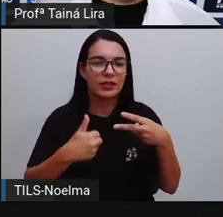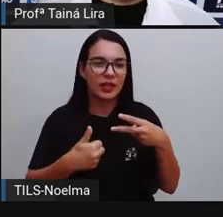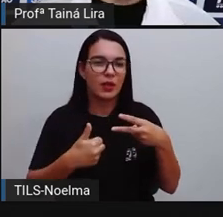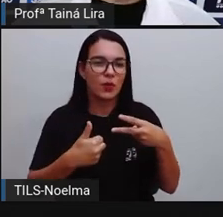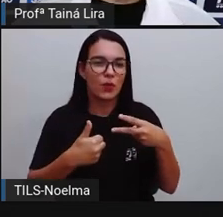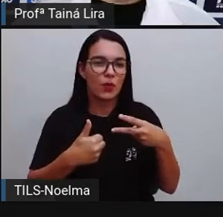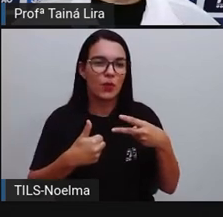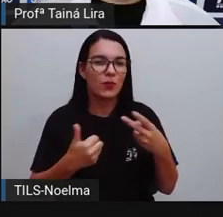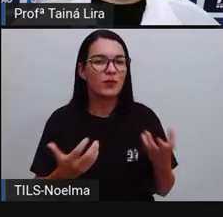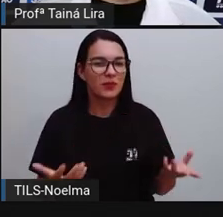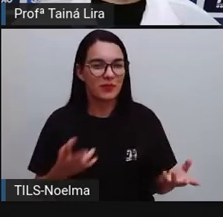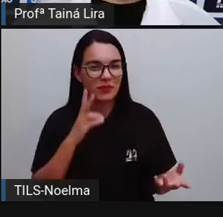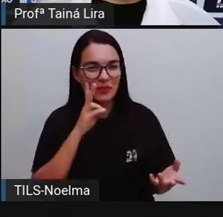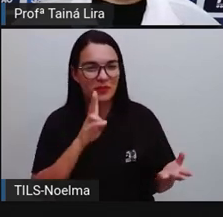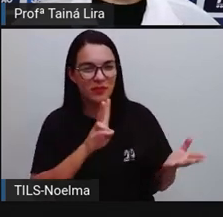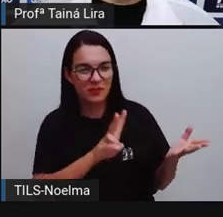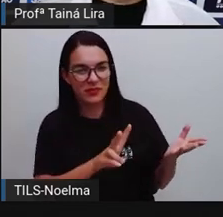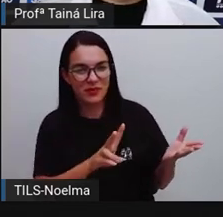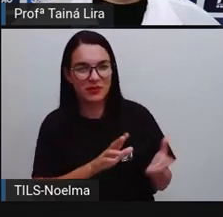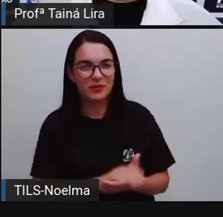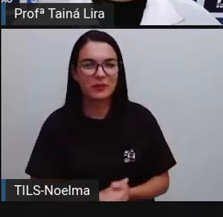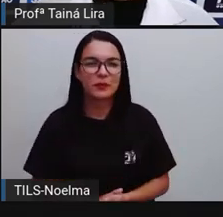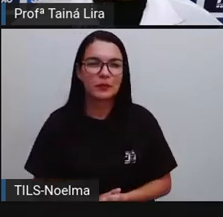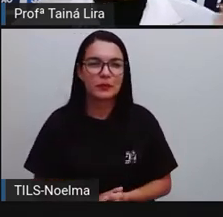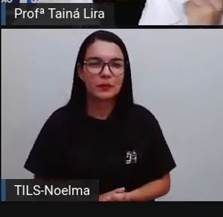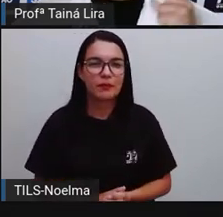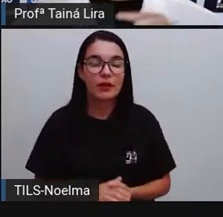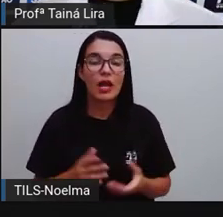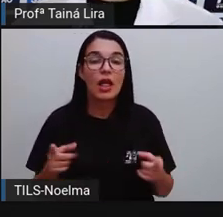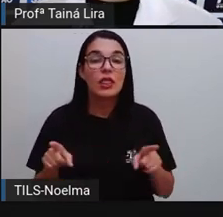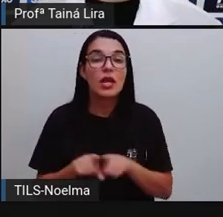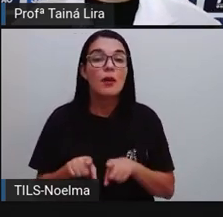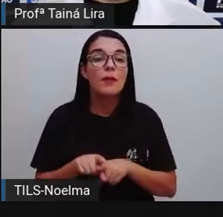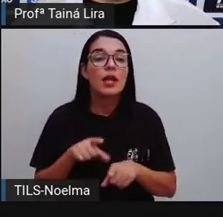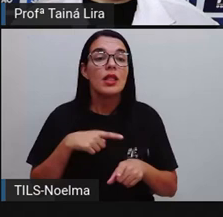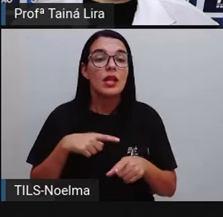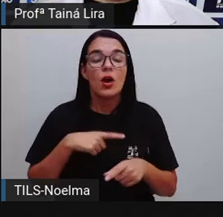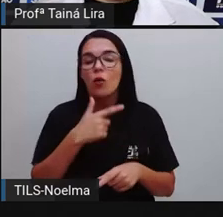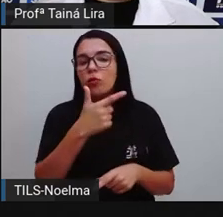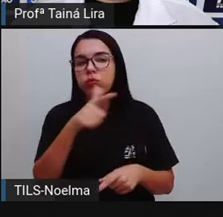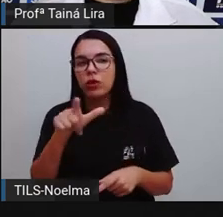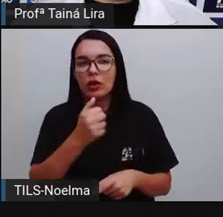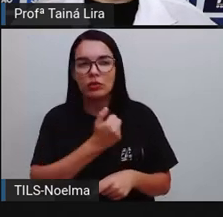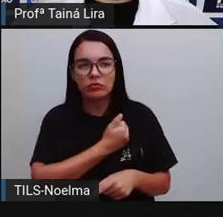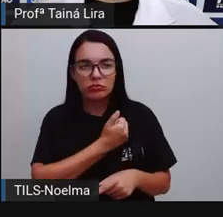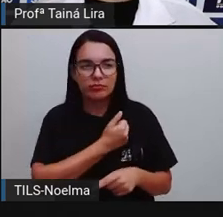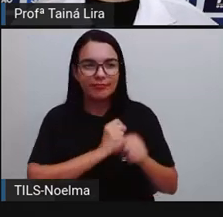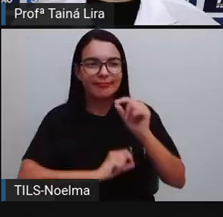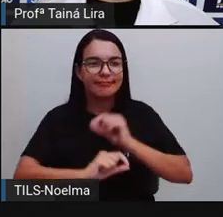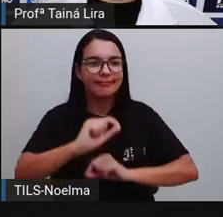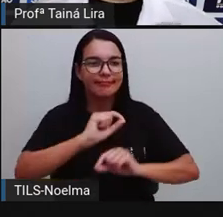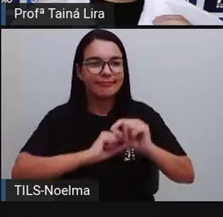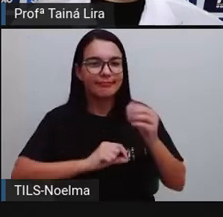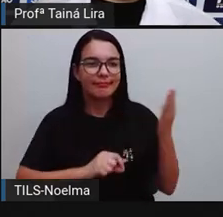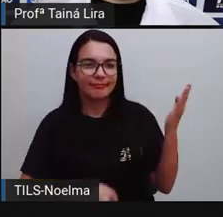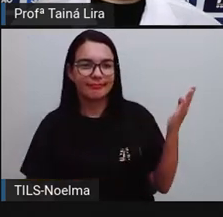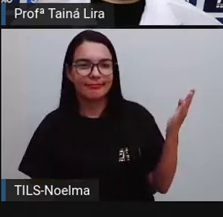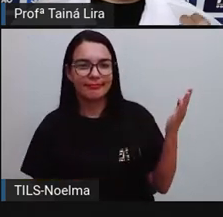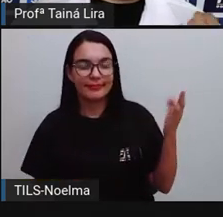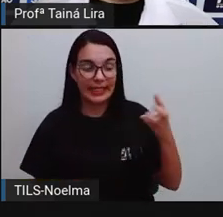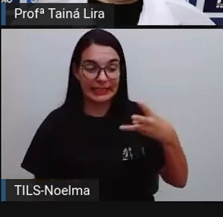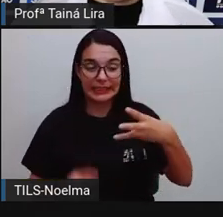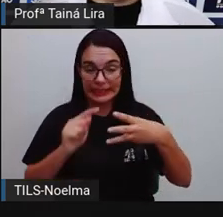81, certo? A pró trouxe mais um número. Esse é um número de 3